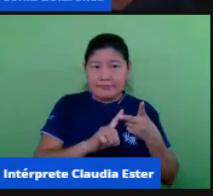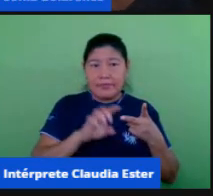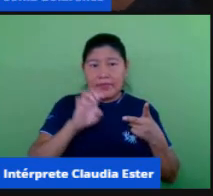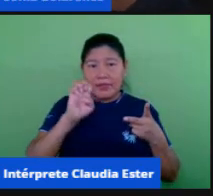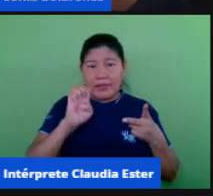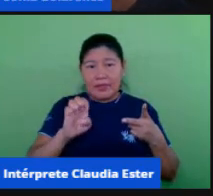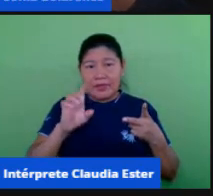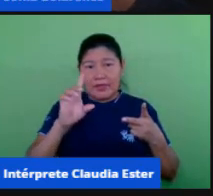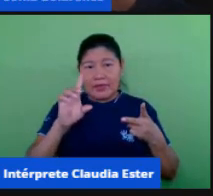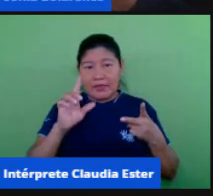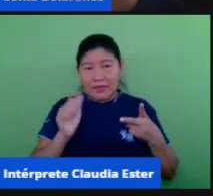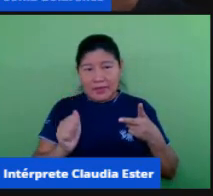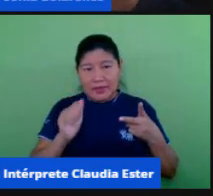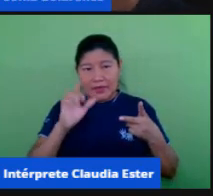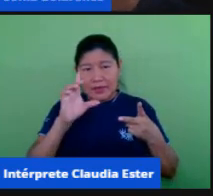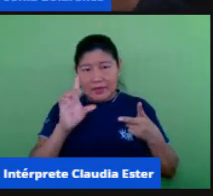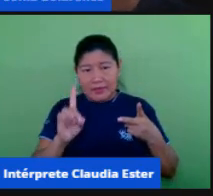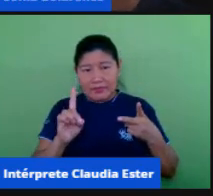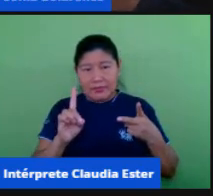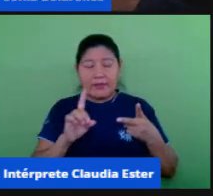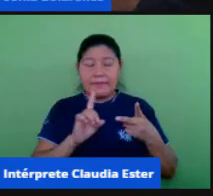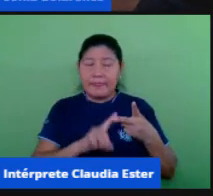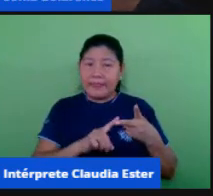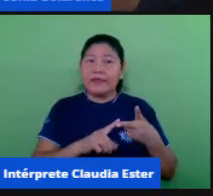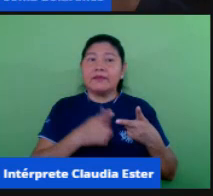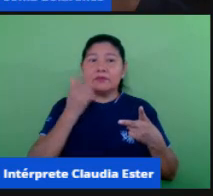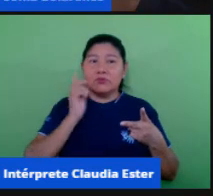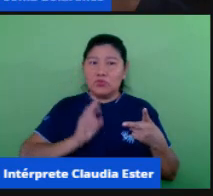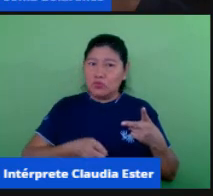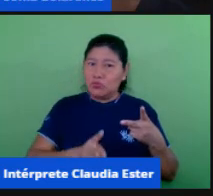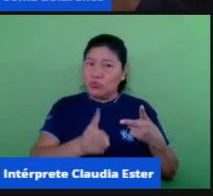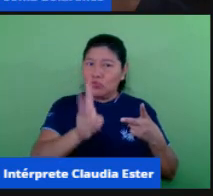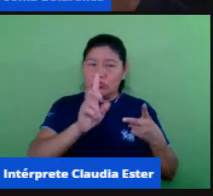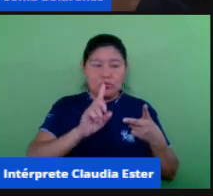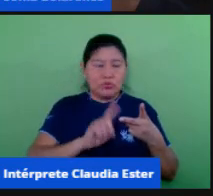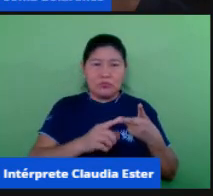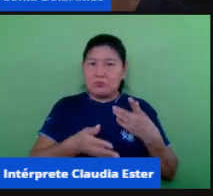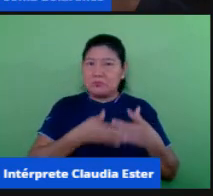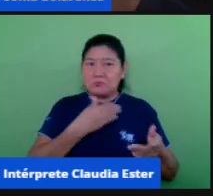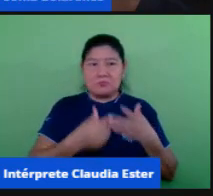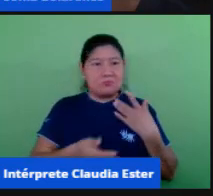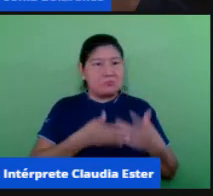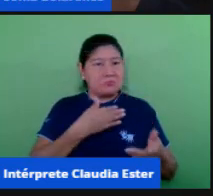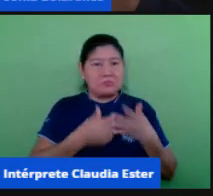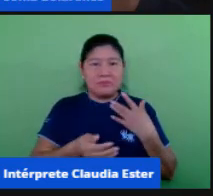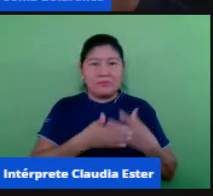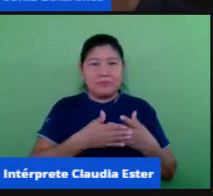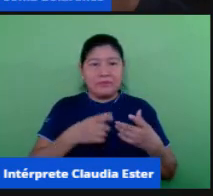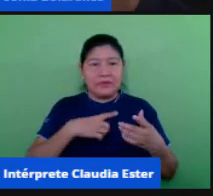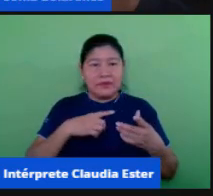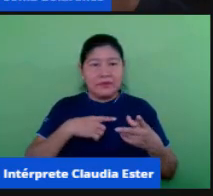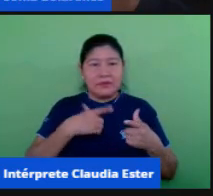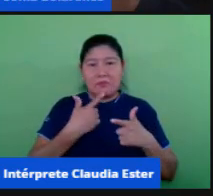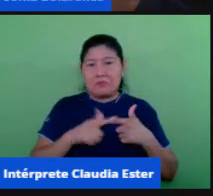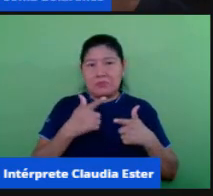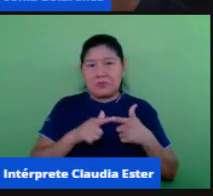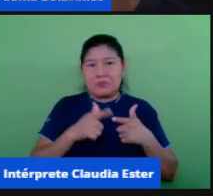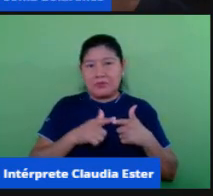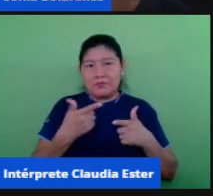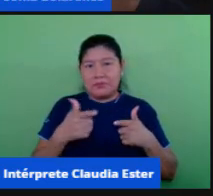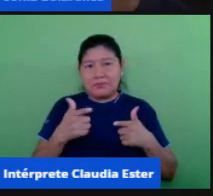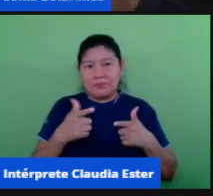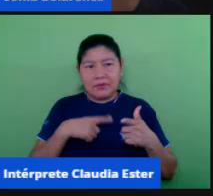modalidade de ensino que permanece e que independe de pandemia essa é a primeira diferença entre anos